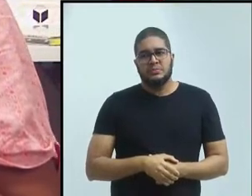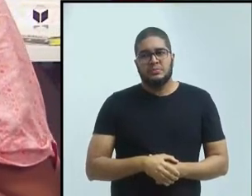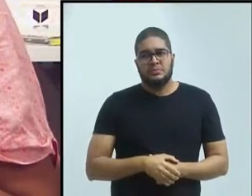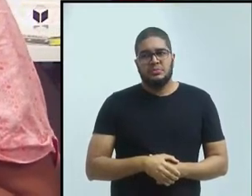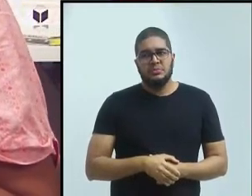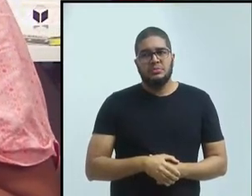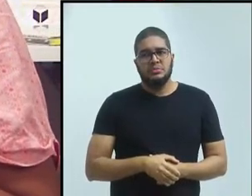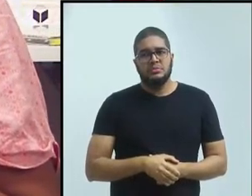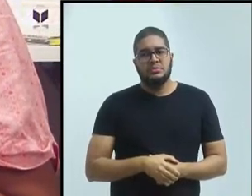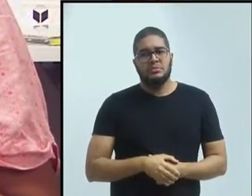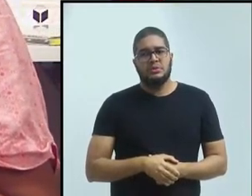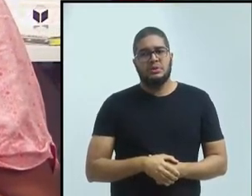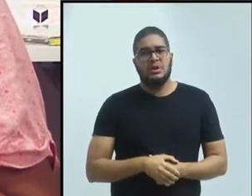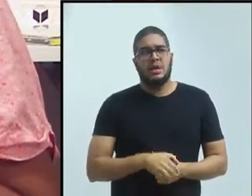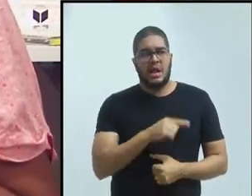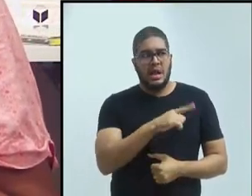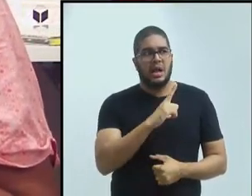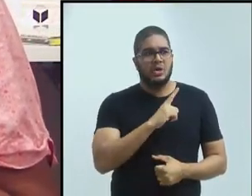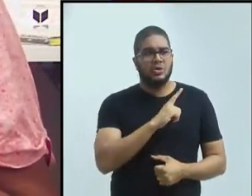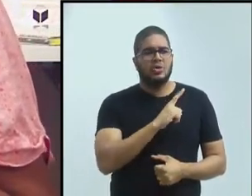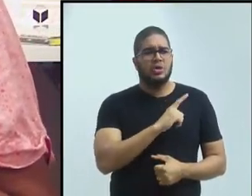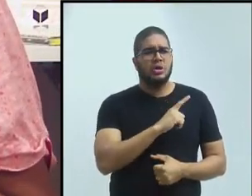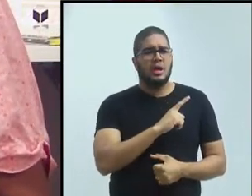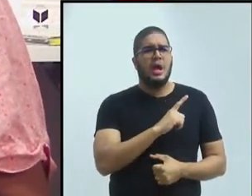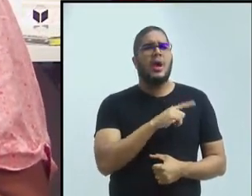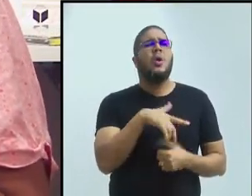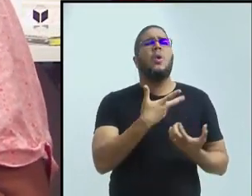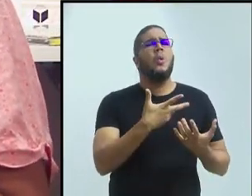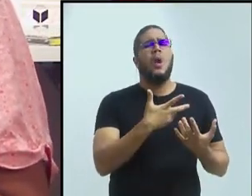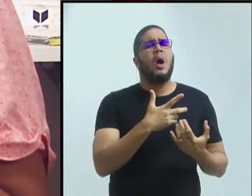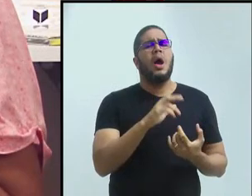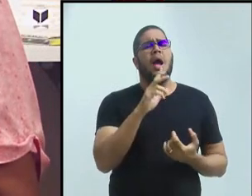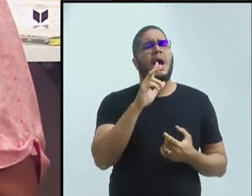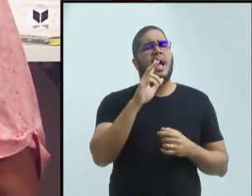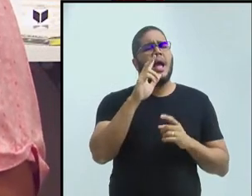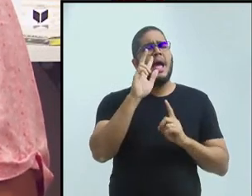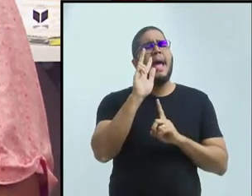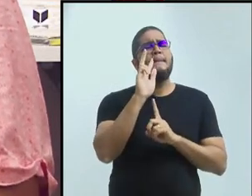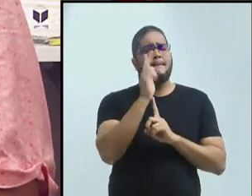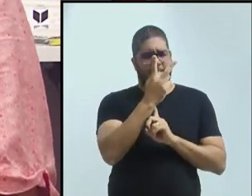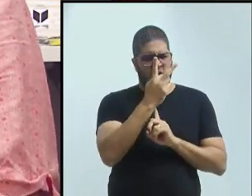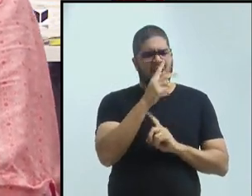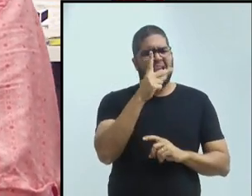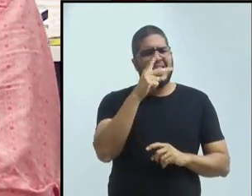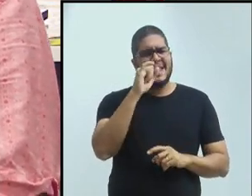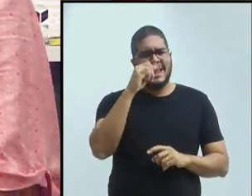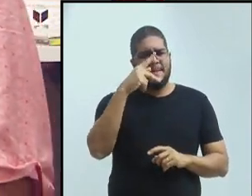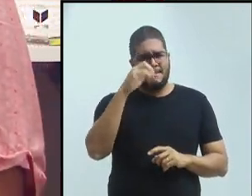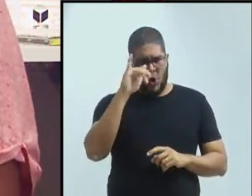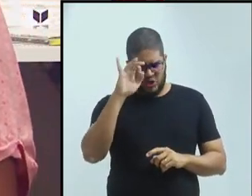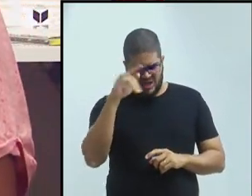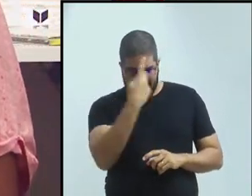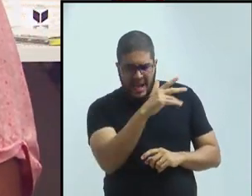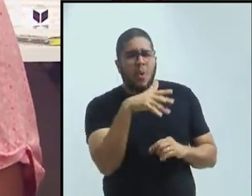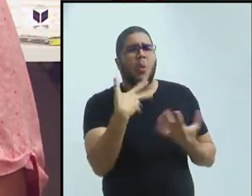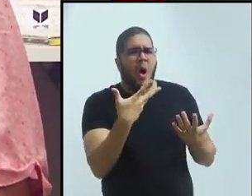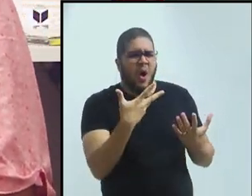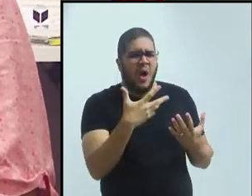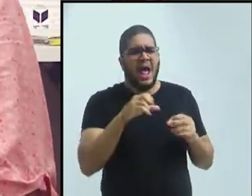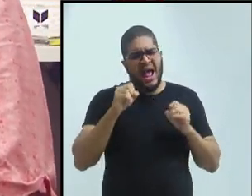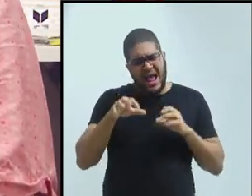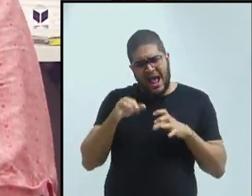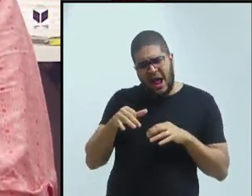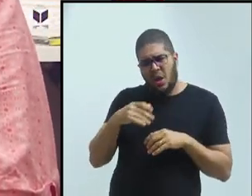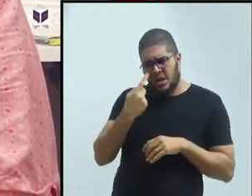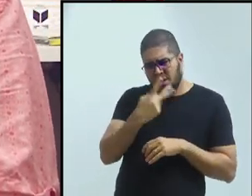e ela trazia como hipótese, e isso aparece nos trabalhos aqui também, a hipótese dela era as aulas de língua portuguesa são problemáticas porque o